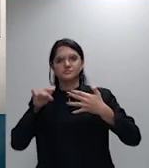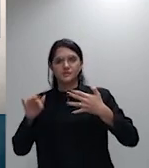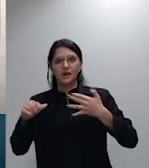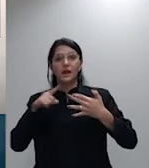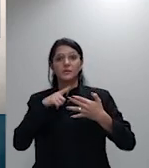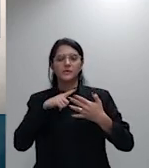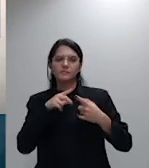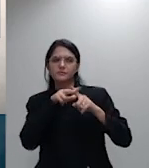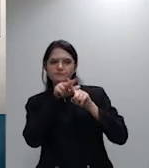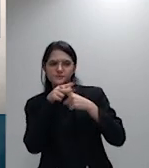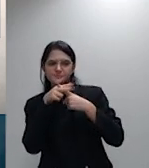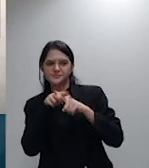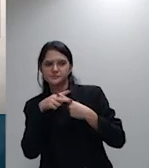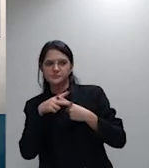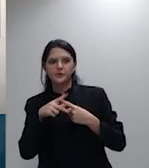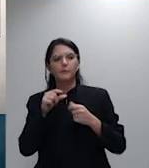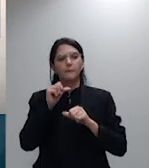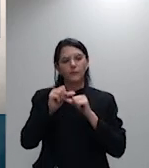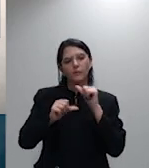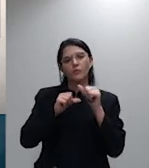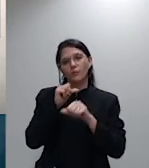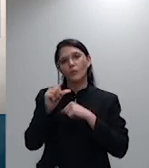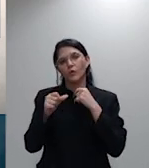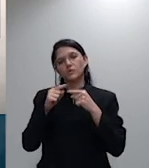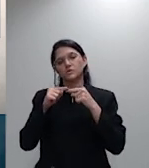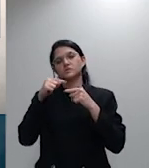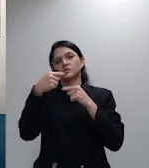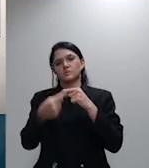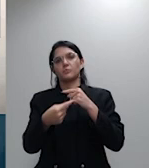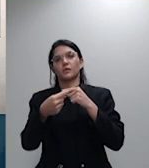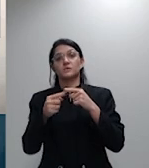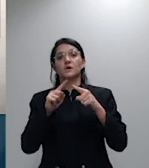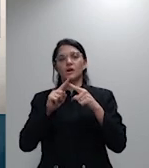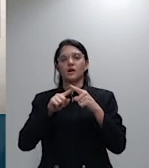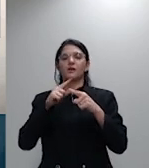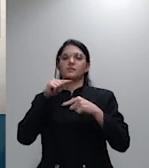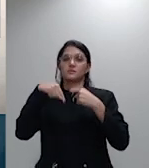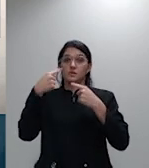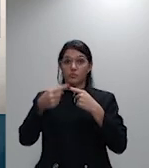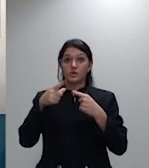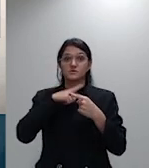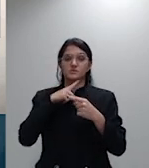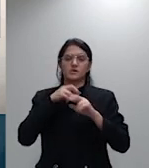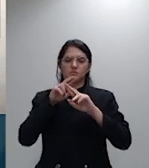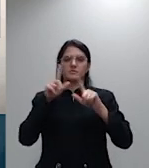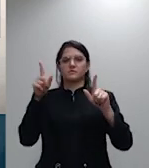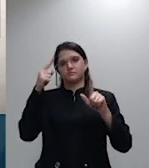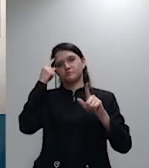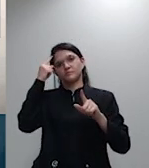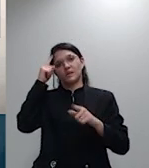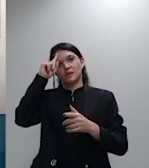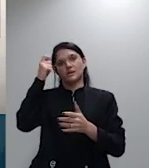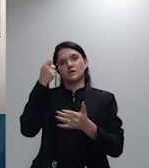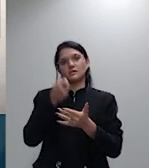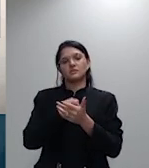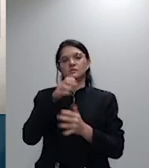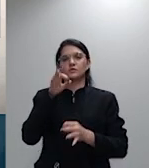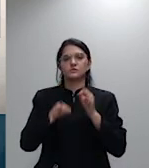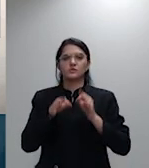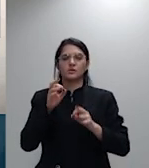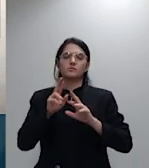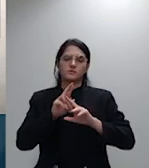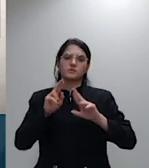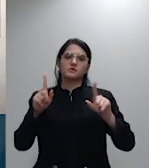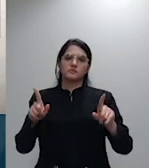julgadas em sentido contrário àquele então ação recisória extinta sem julgamento do mérito fixando-se honorário de 10%